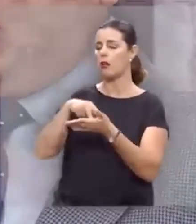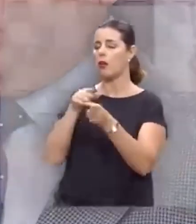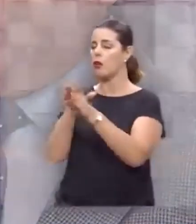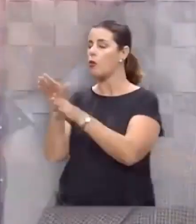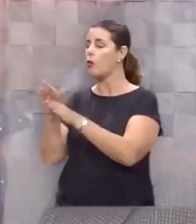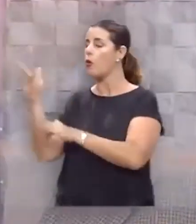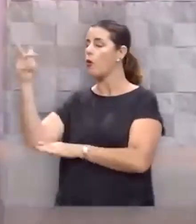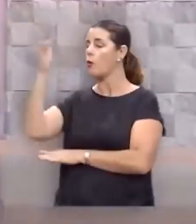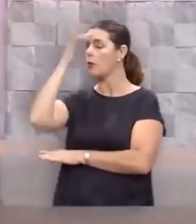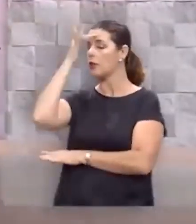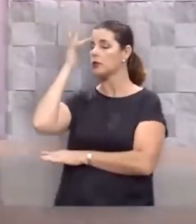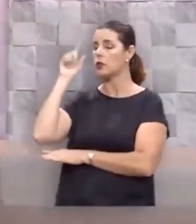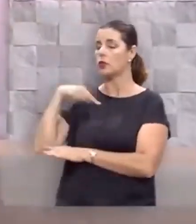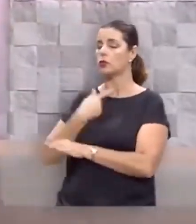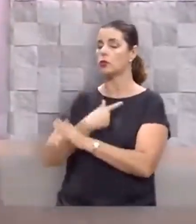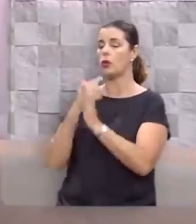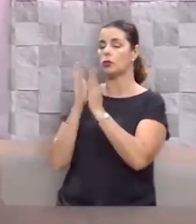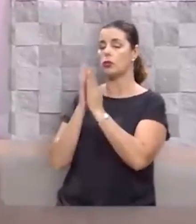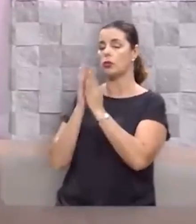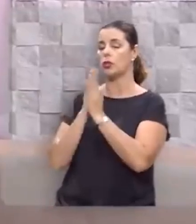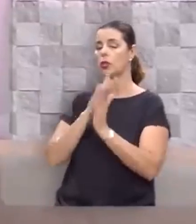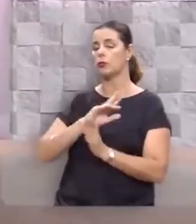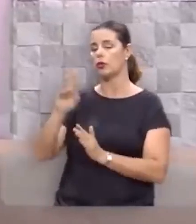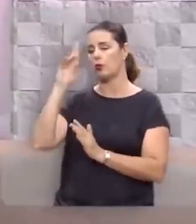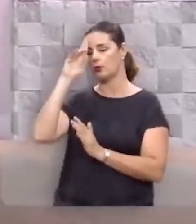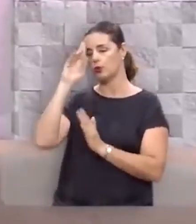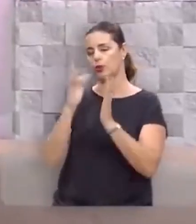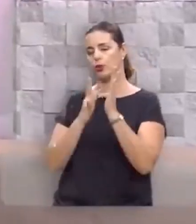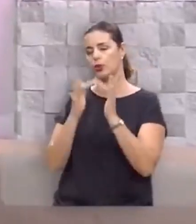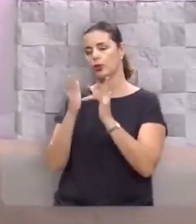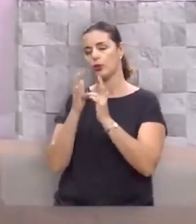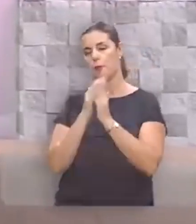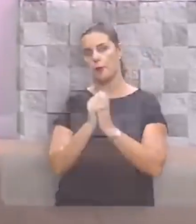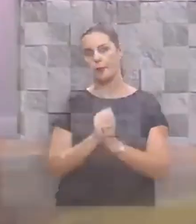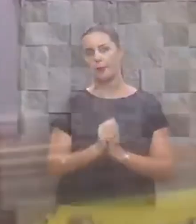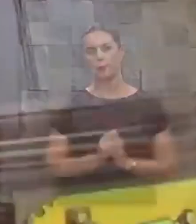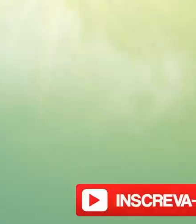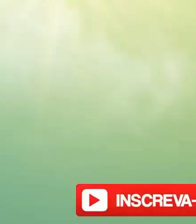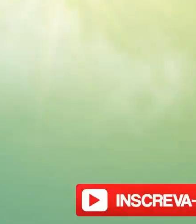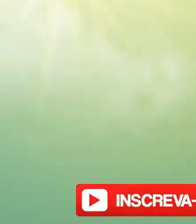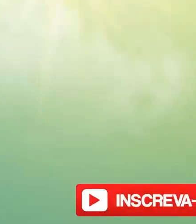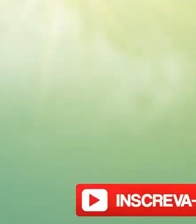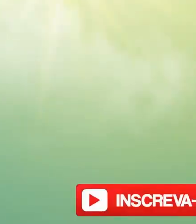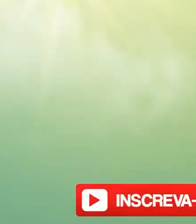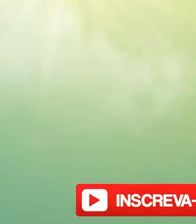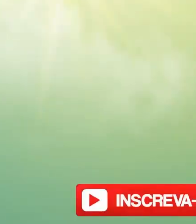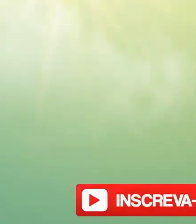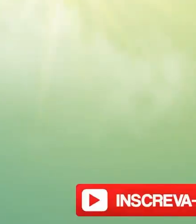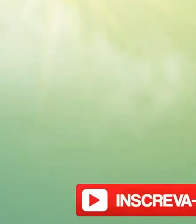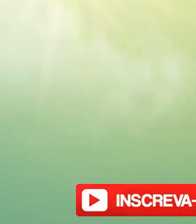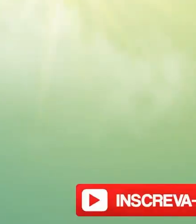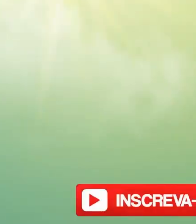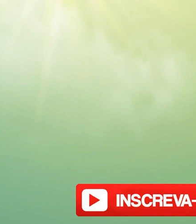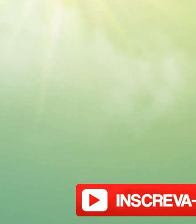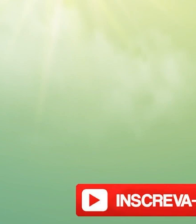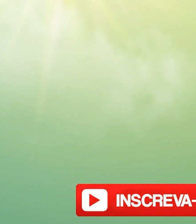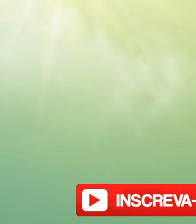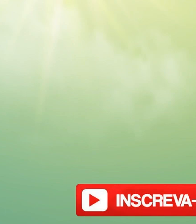consoladores. Assim oramos em nome de Jesus. Amém. Amém.